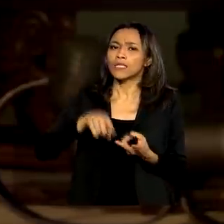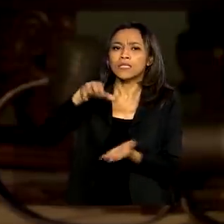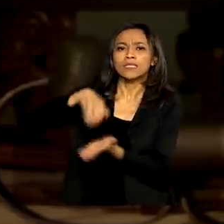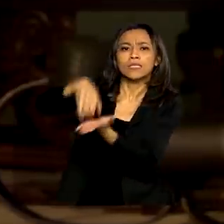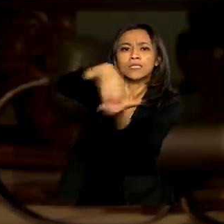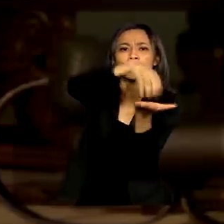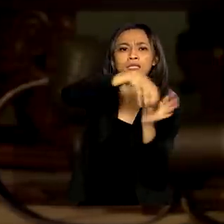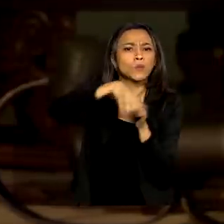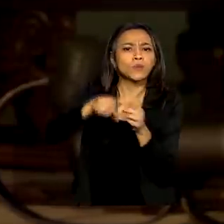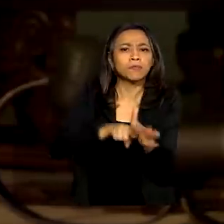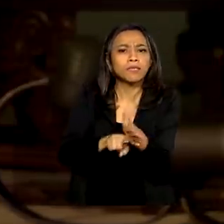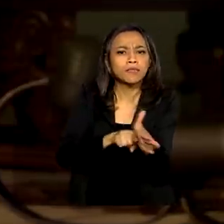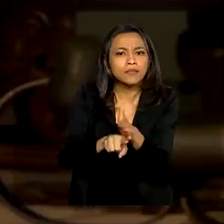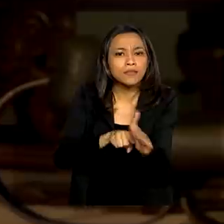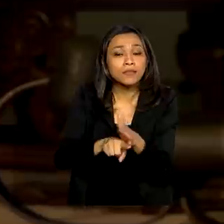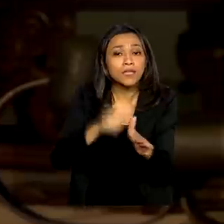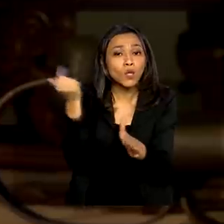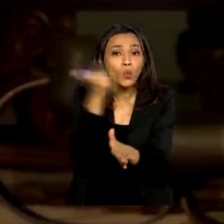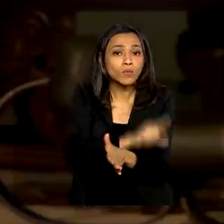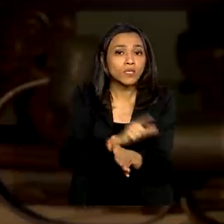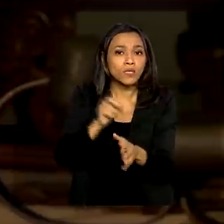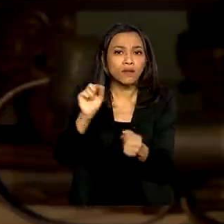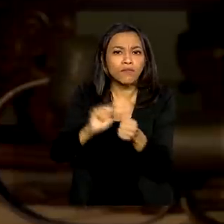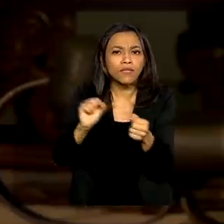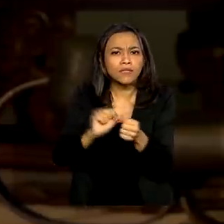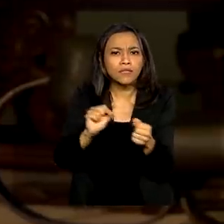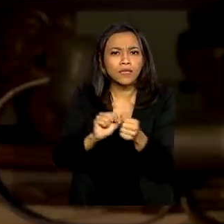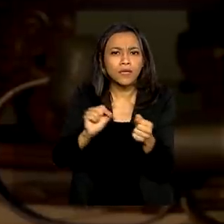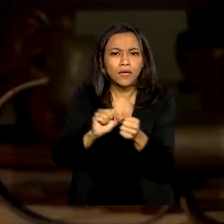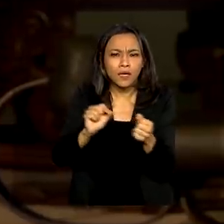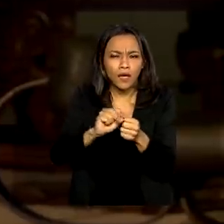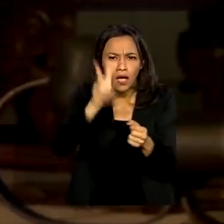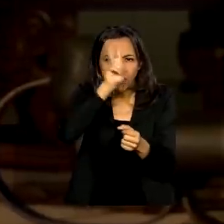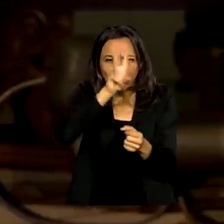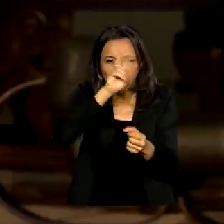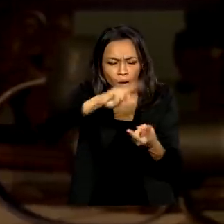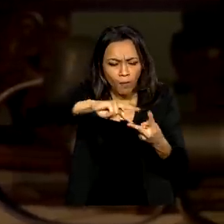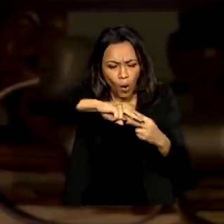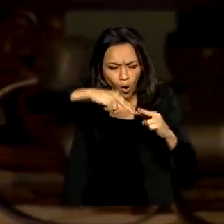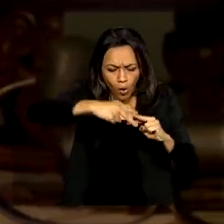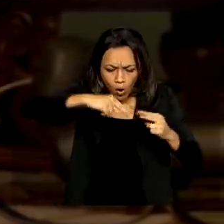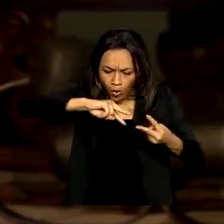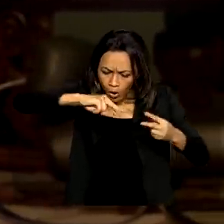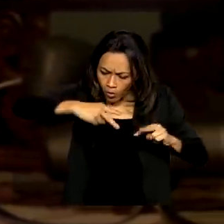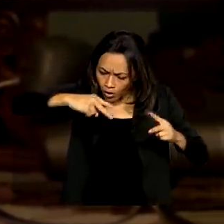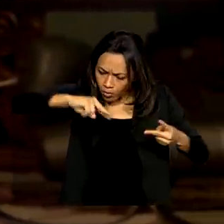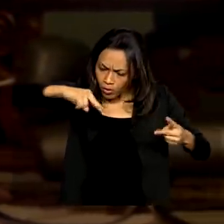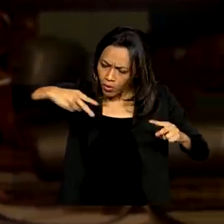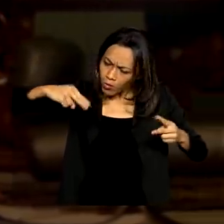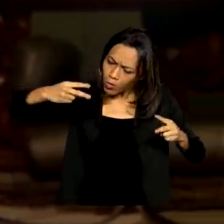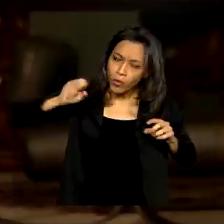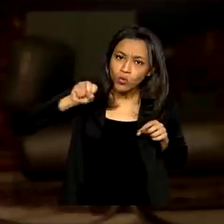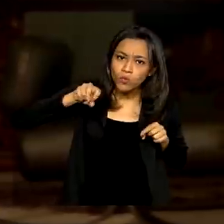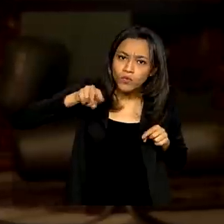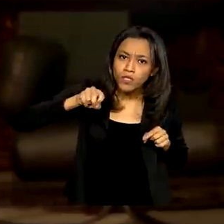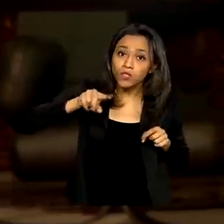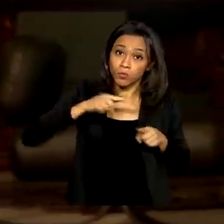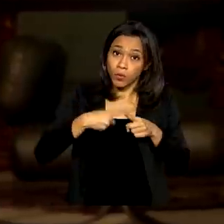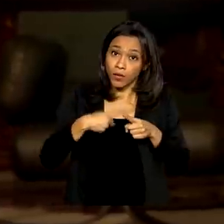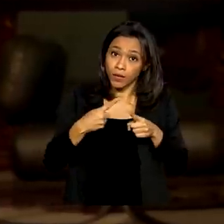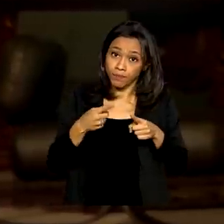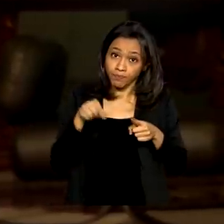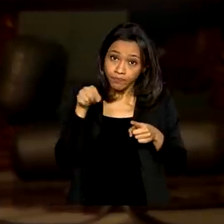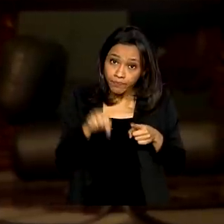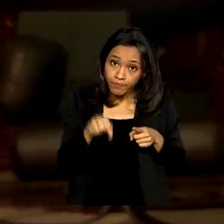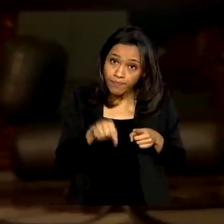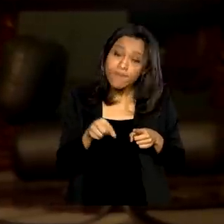estruturas que sejam capazes de fazer o sequenciamento genético do vírus. Por que isso? Porque o vírus, ele passando pelo organismo, sendo